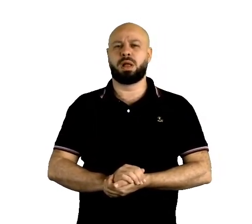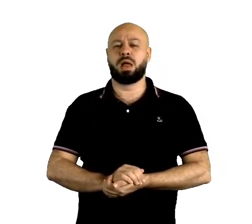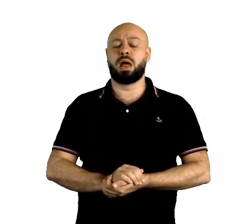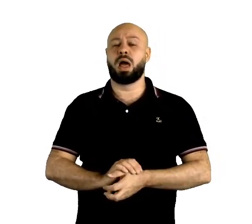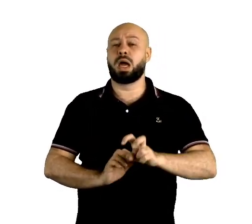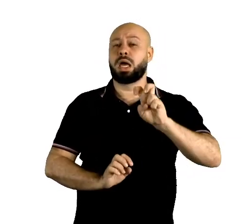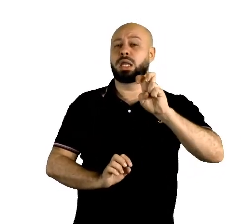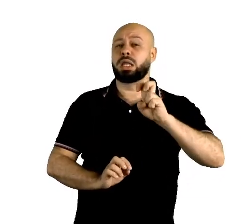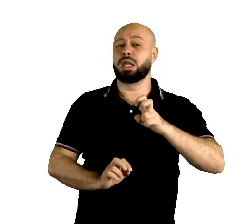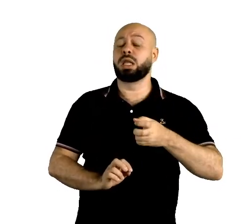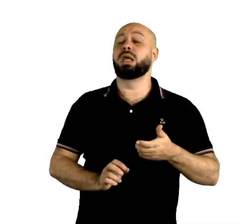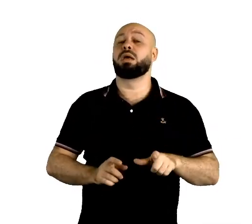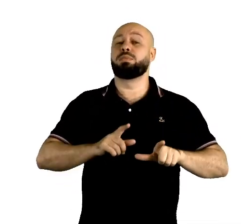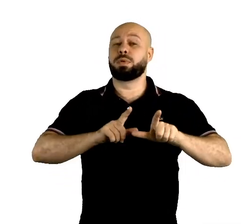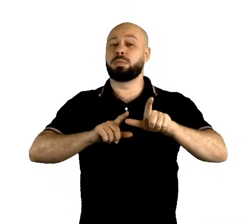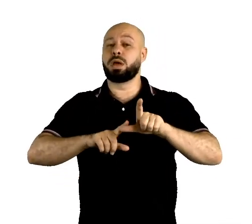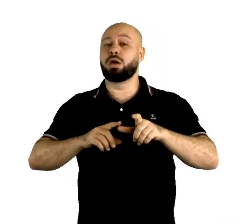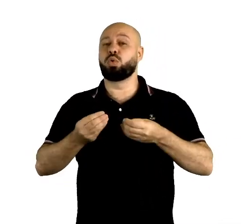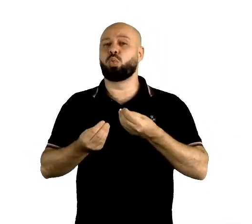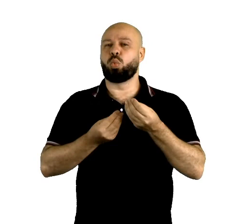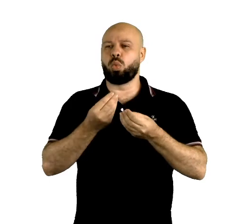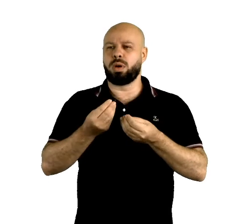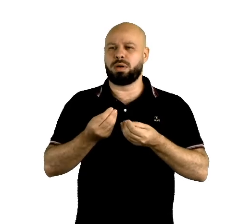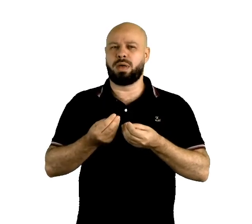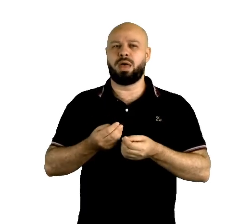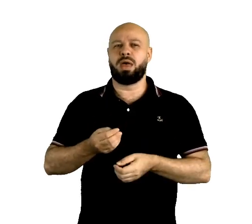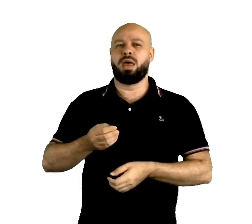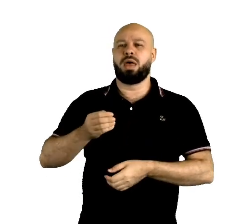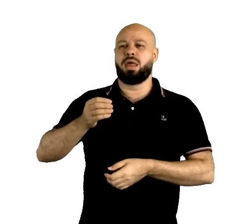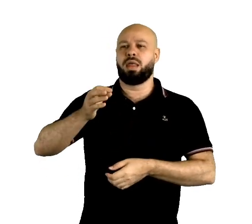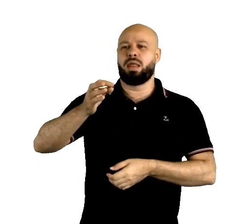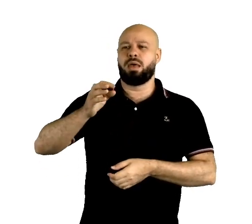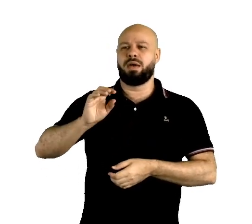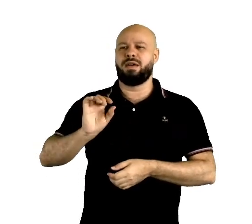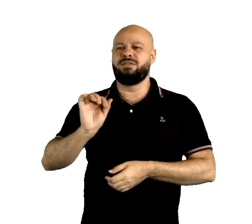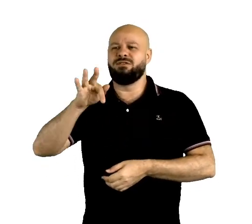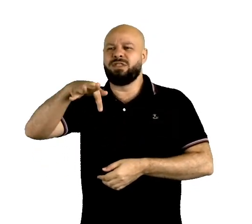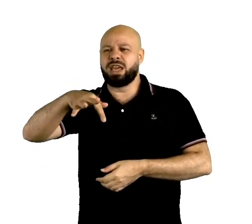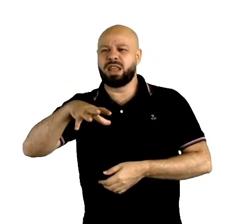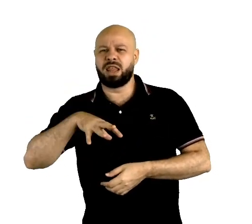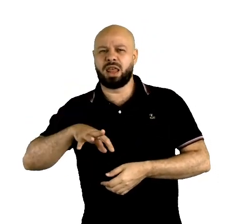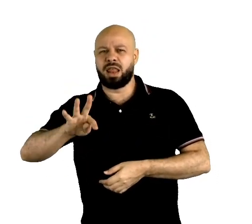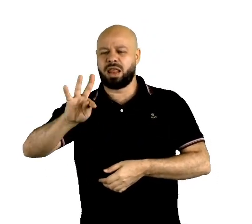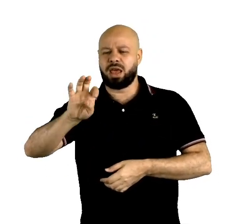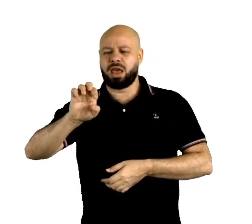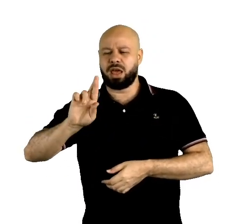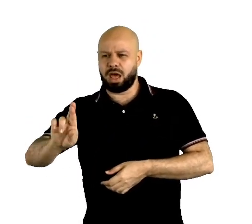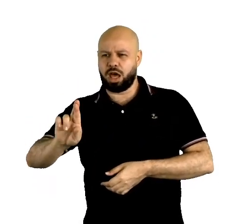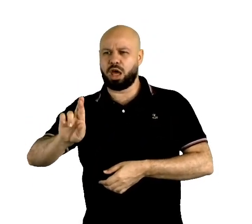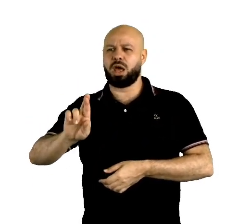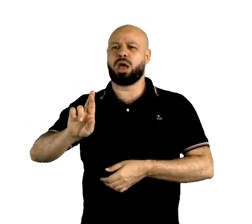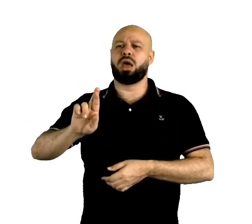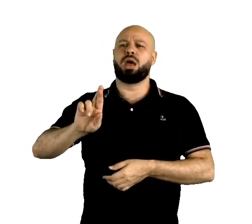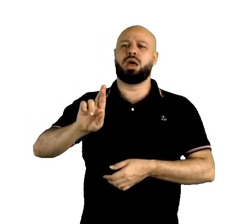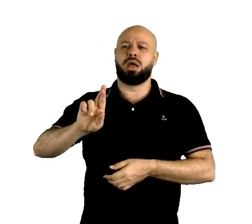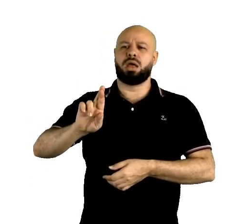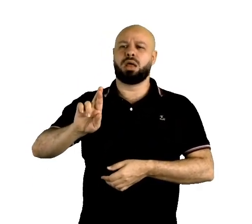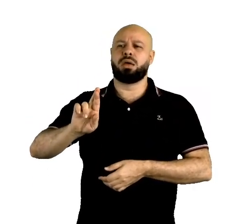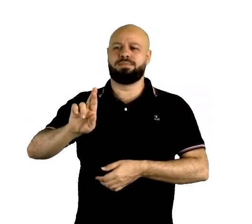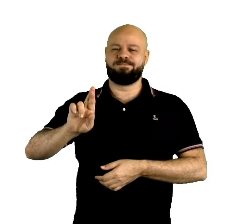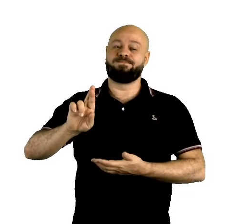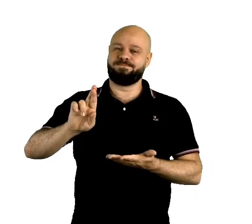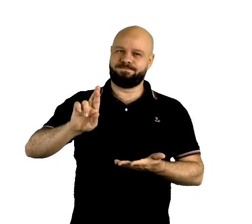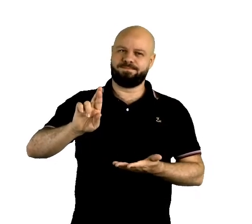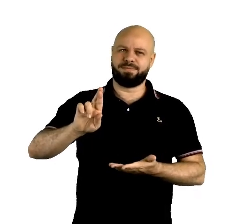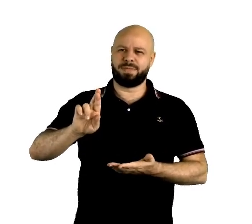acontecem também nas palavras terminadas em TR, né? Então, no inglês americano eu falo center, termino em